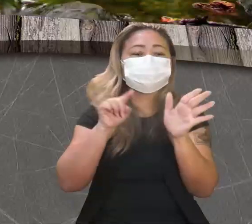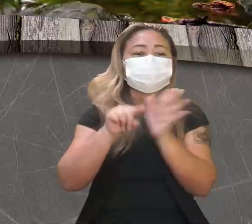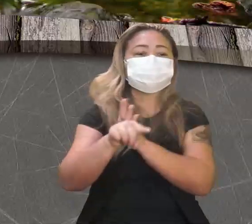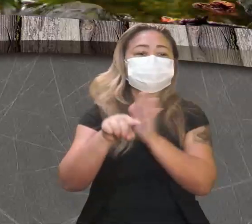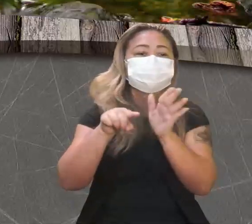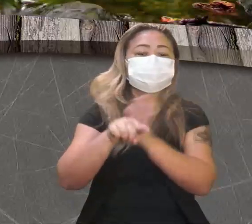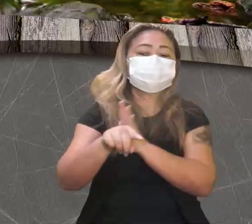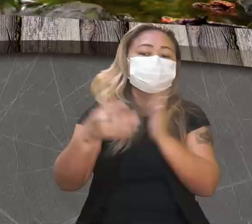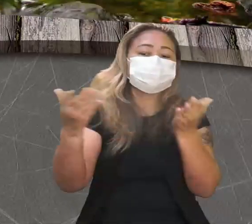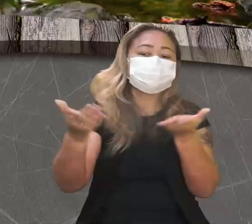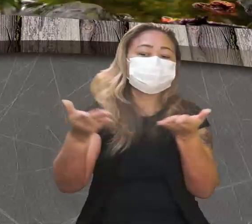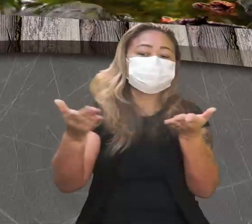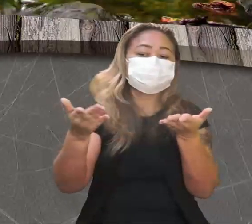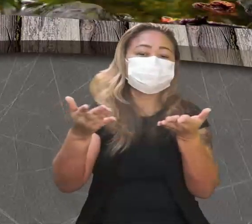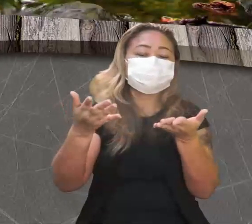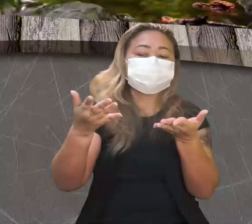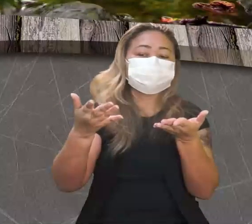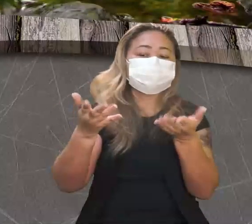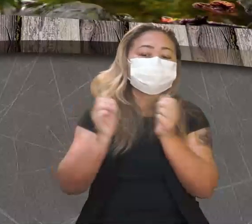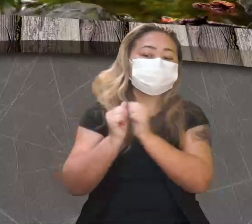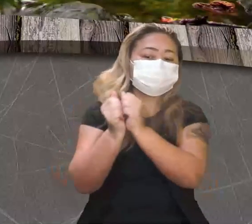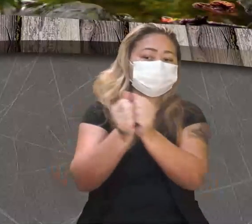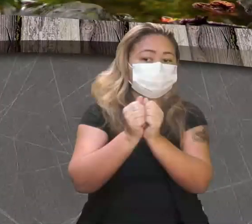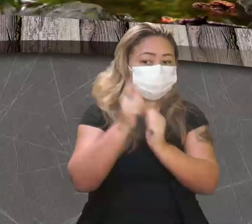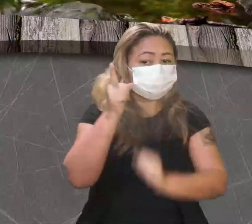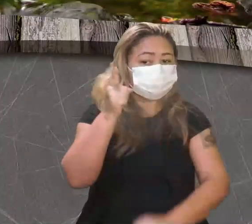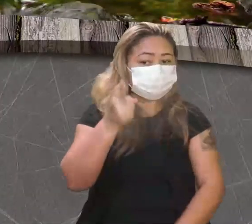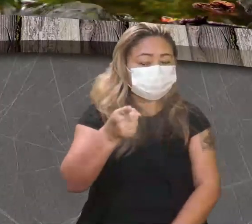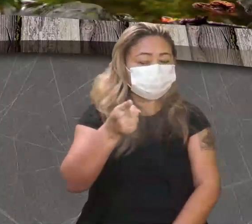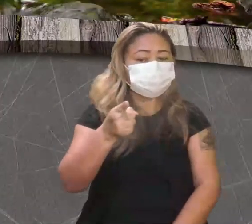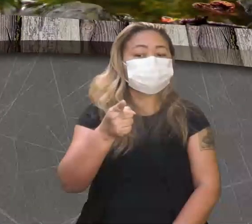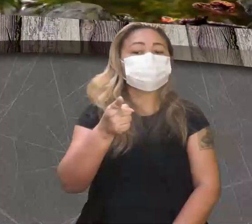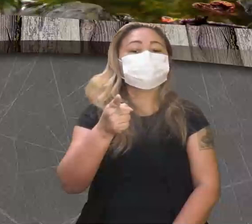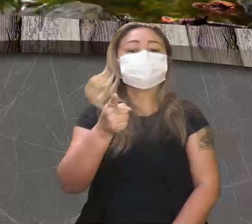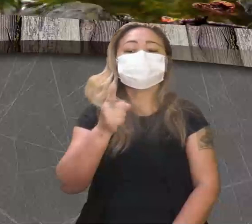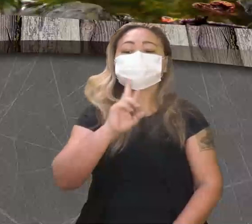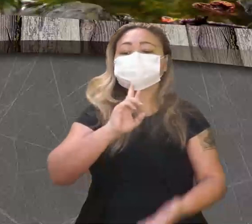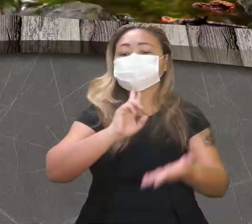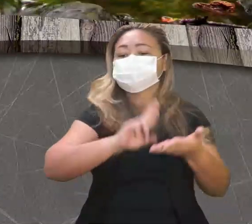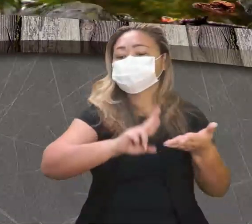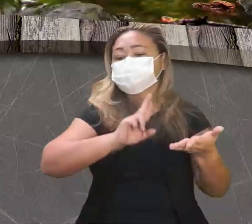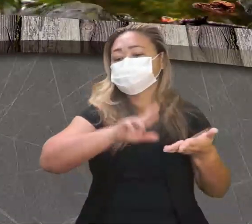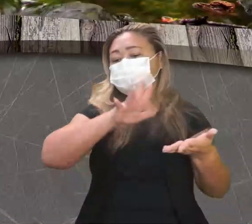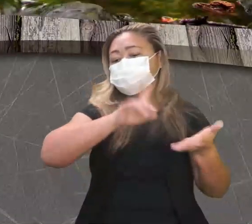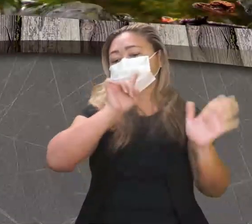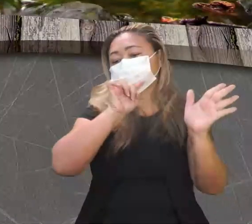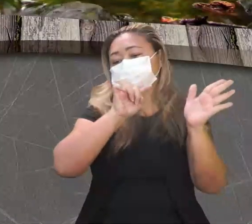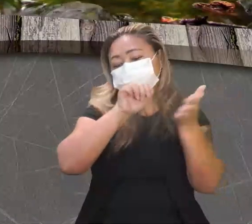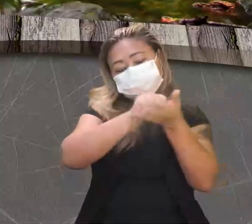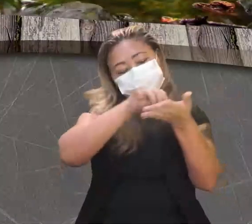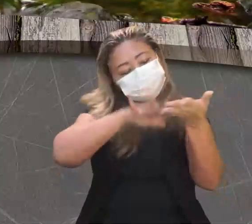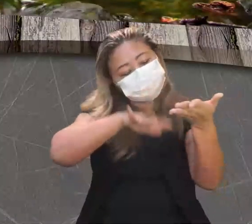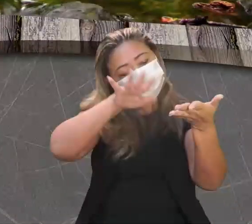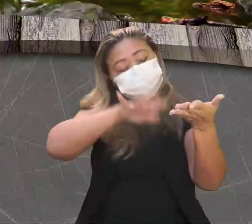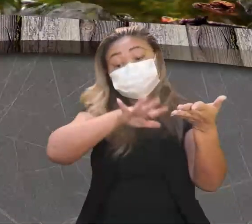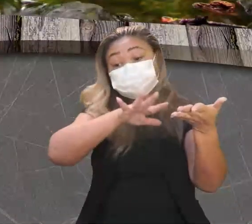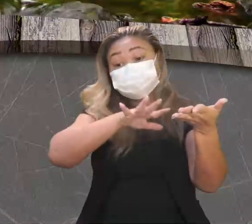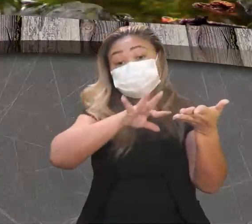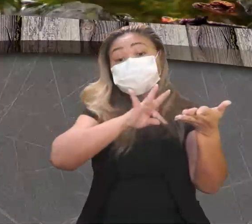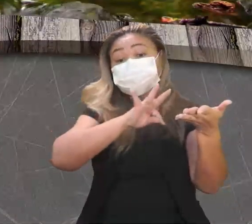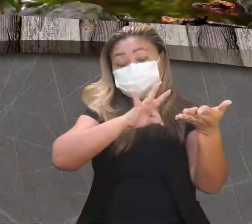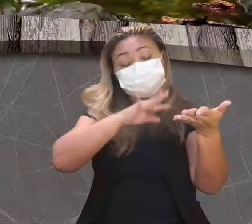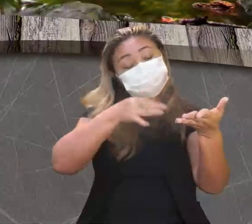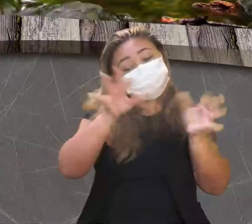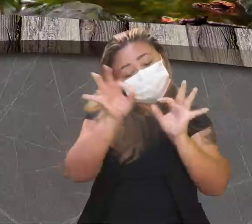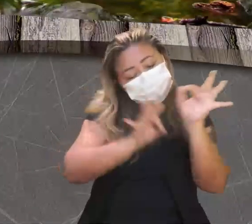E agora, gente vai juntinho com você estar solucionando algumas dessas atividades, né? Algumas não, das